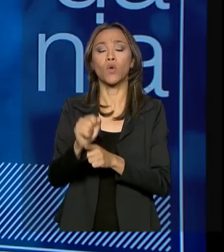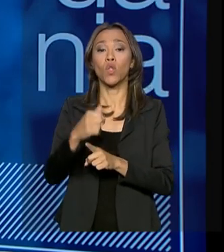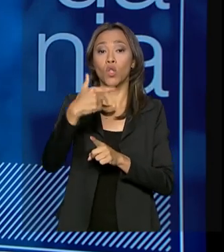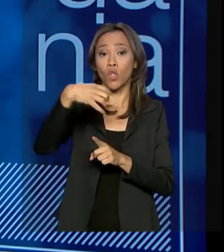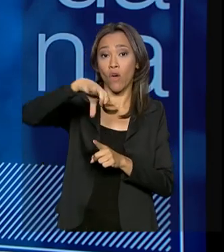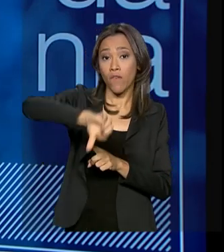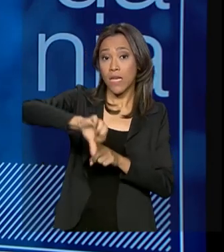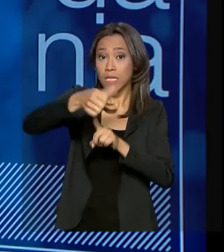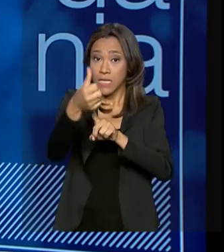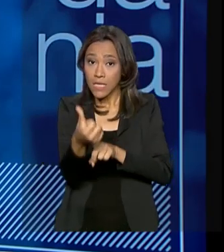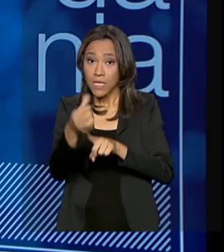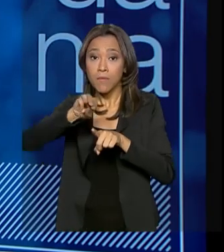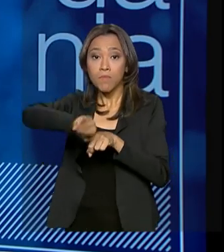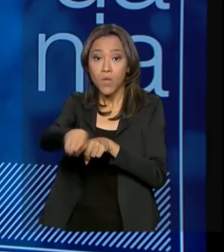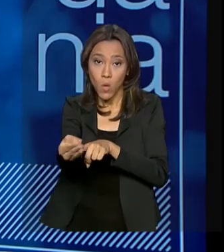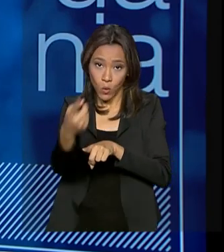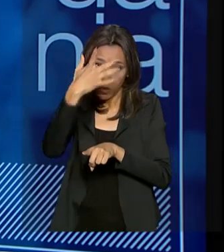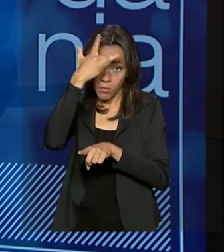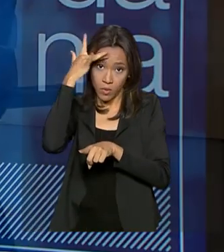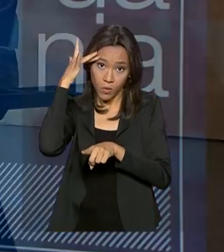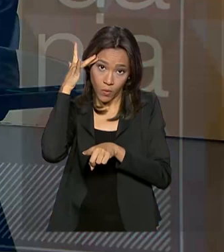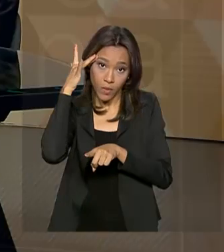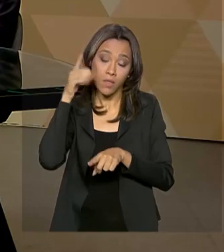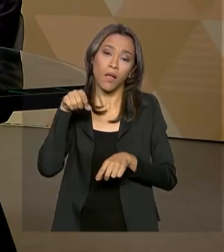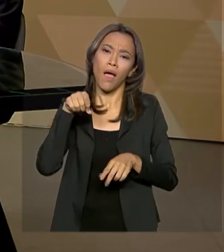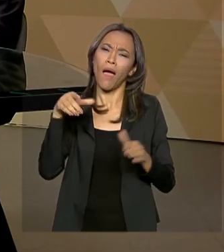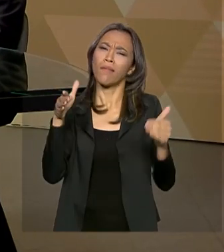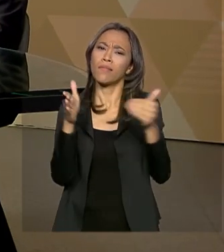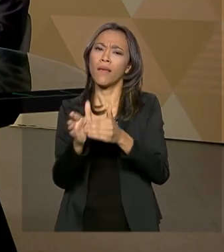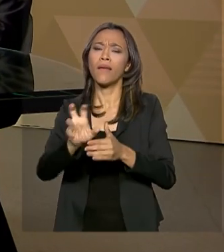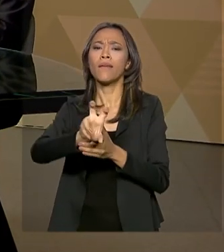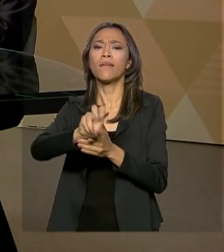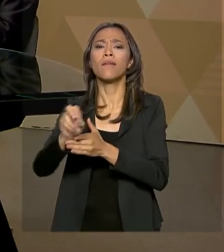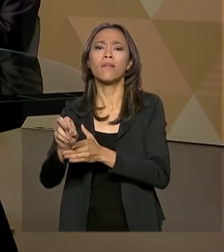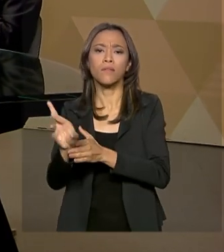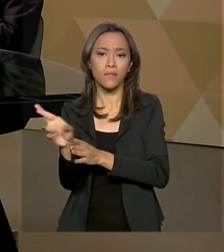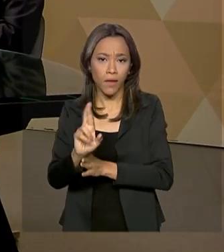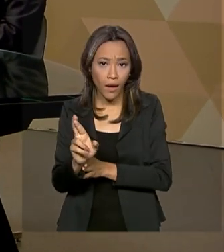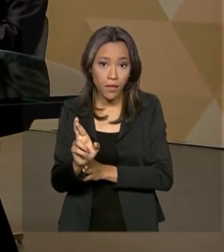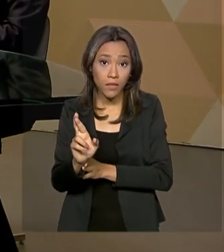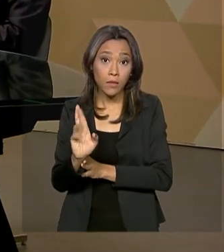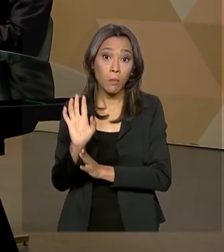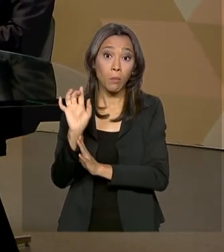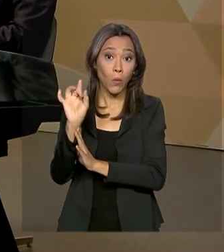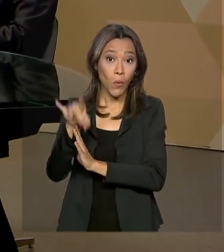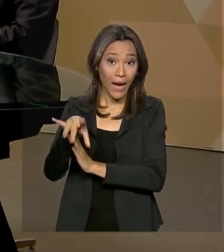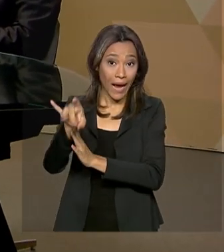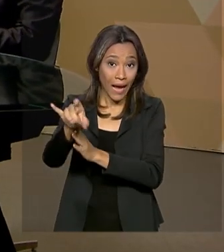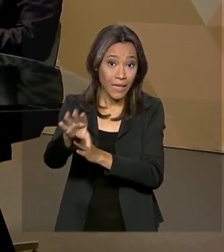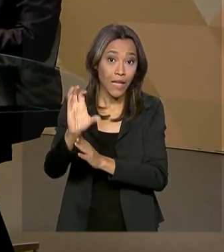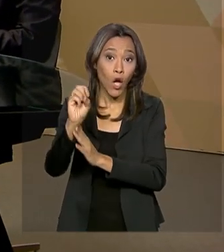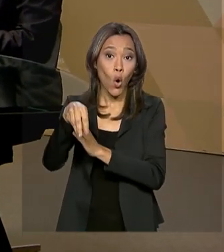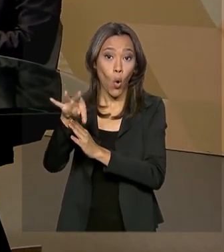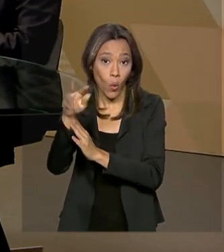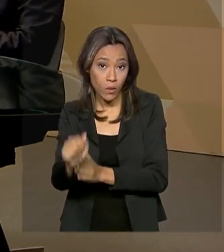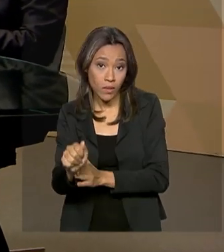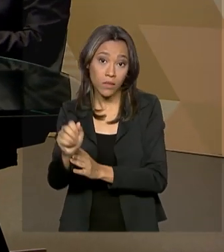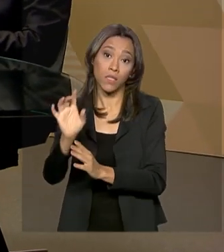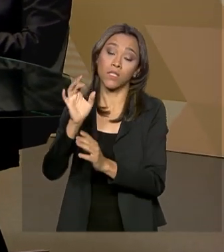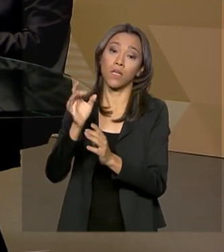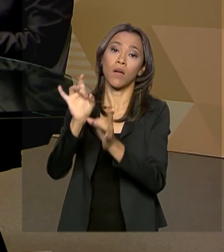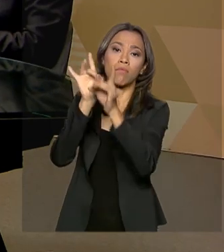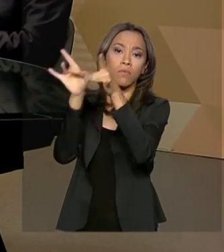de pessoas e é um saque até 500 reais por conta... Ativo ou inativo. Exatamente.